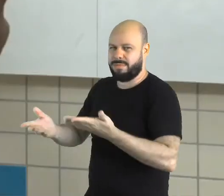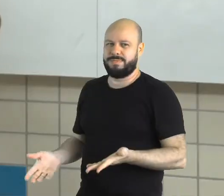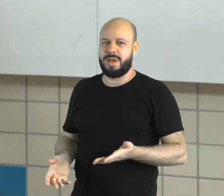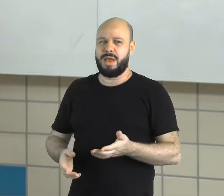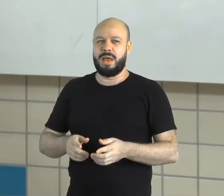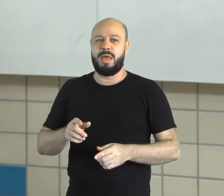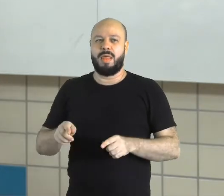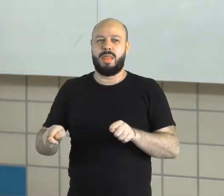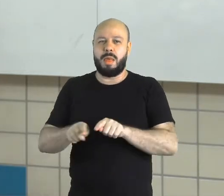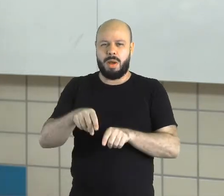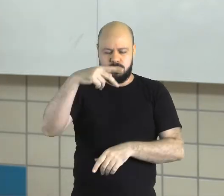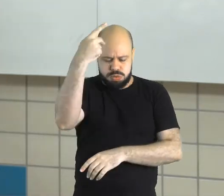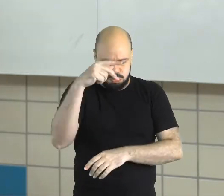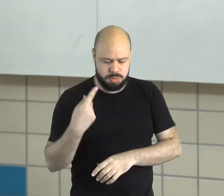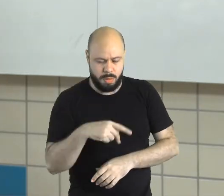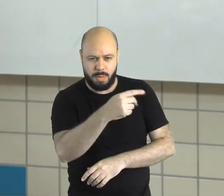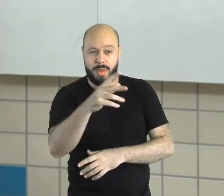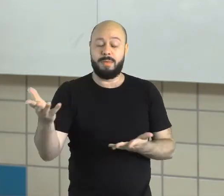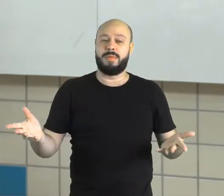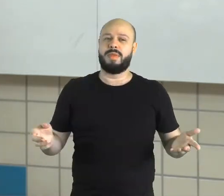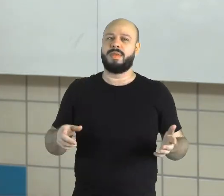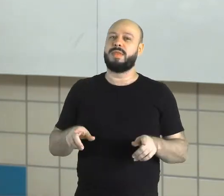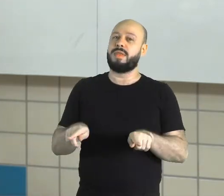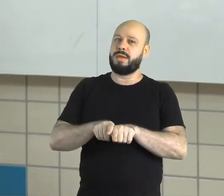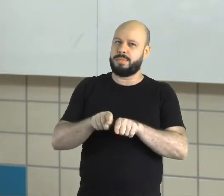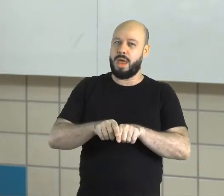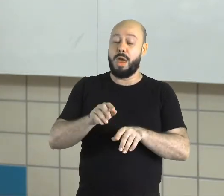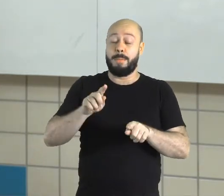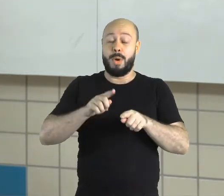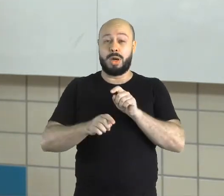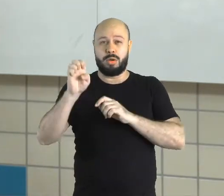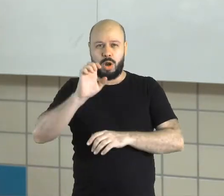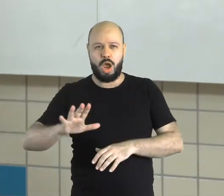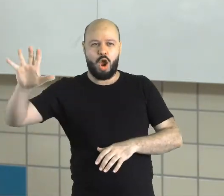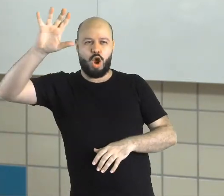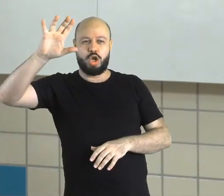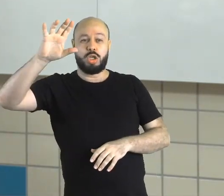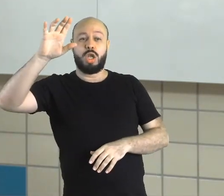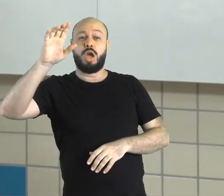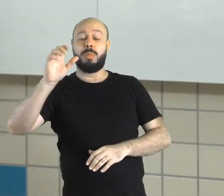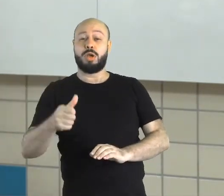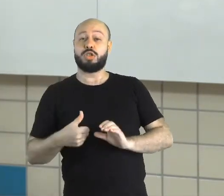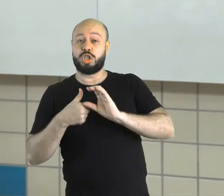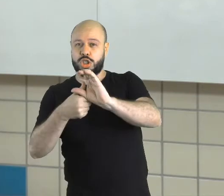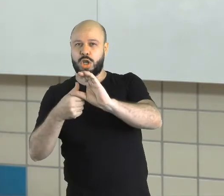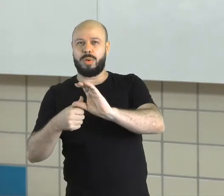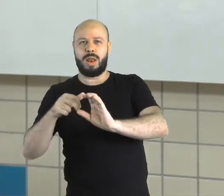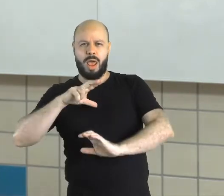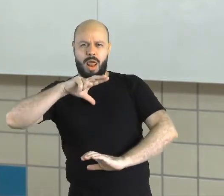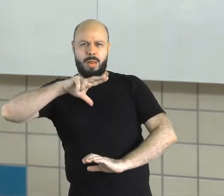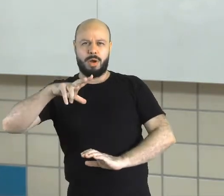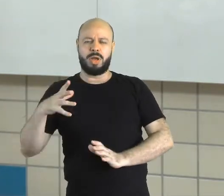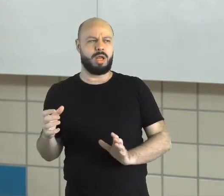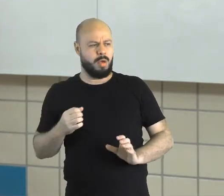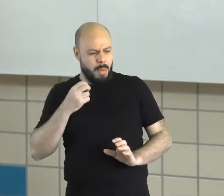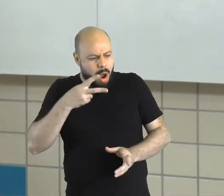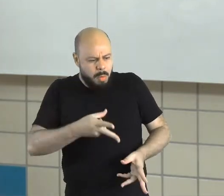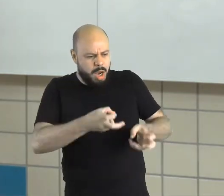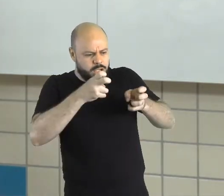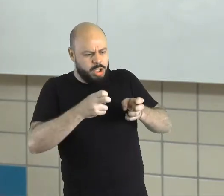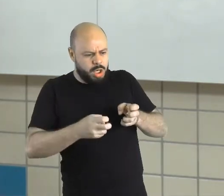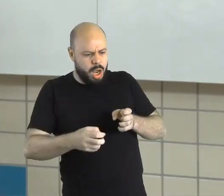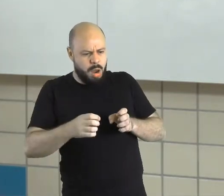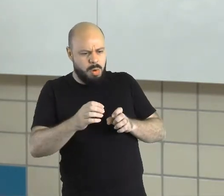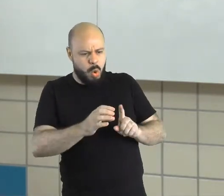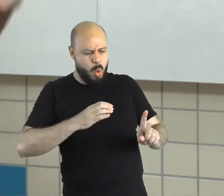certo? Os europeus, né, cristãos, os portugueses cristãos que residiam aqui no Brasil, eles viam os cultos dos africanos, né,